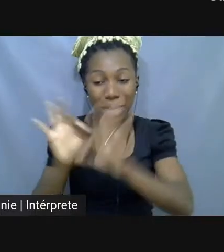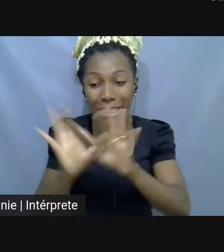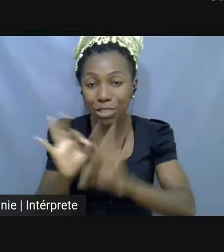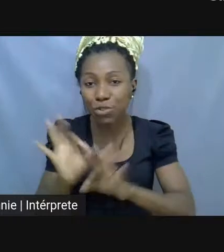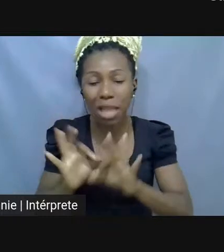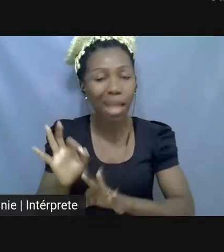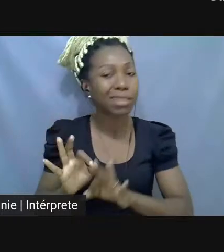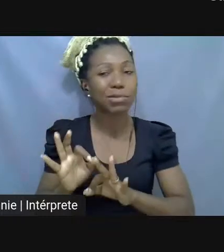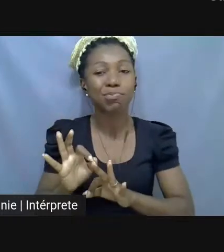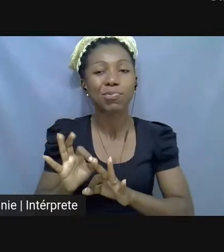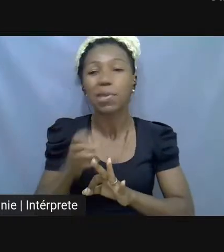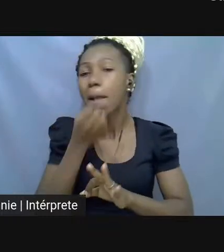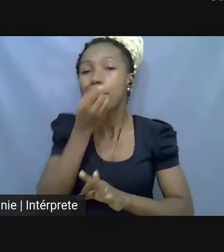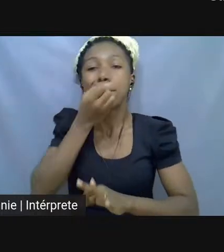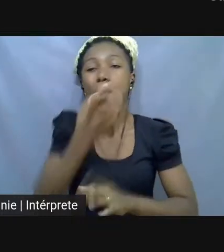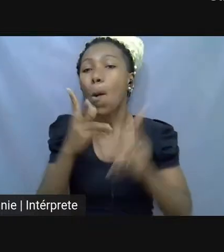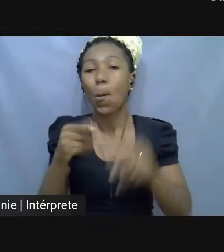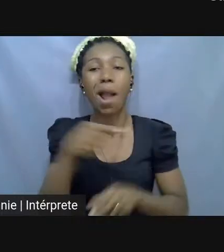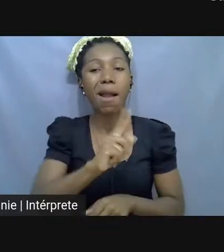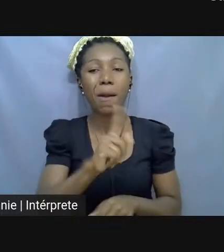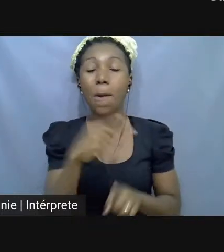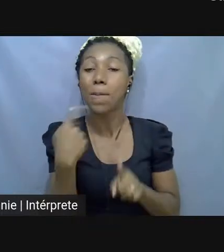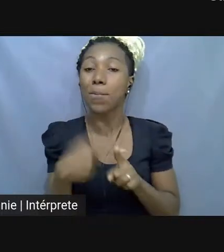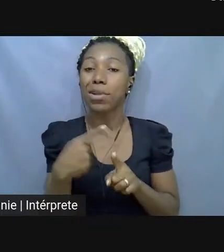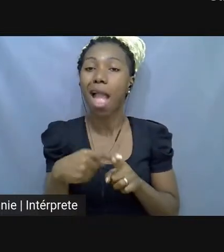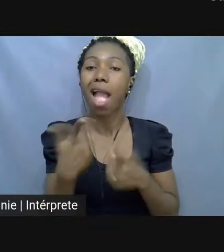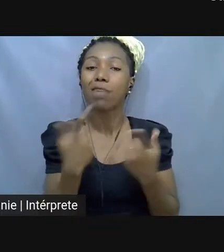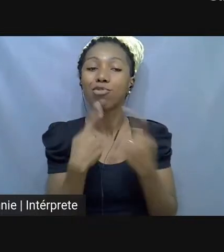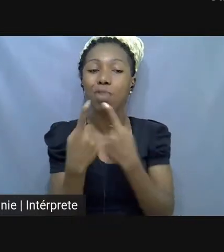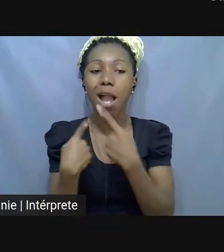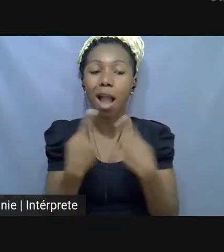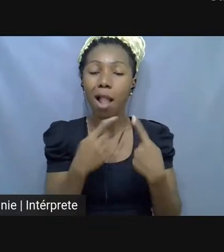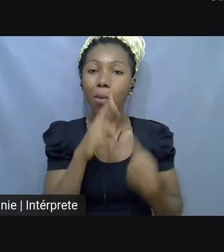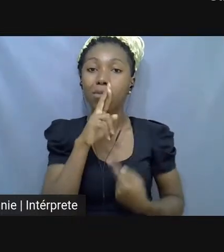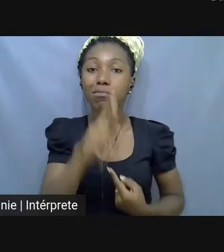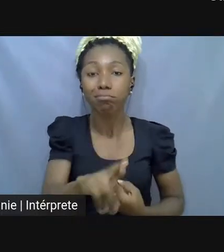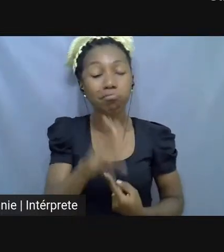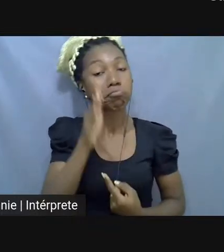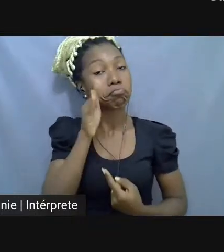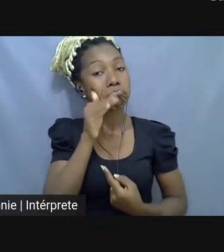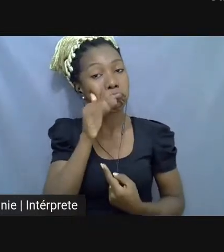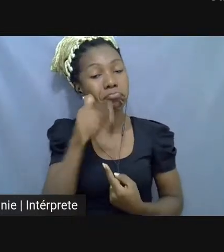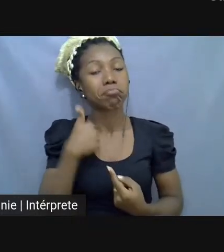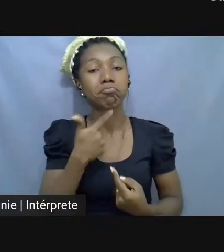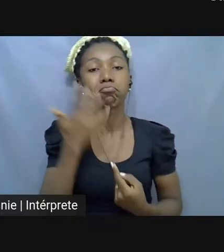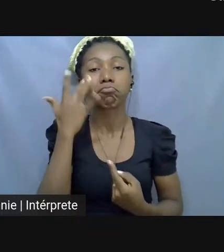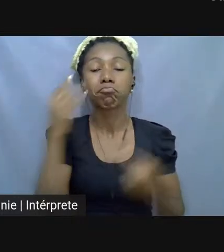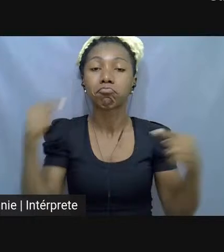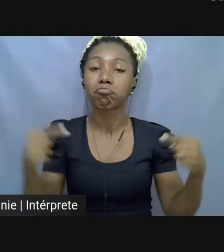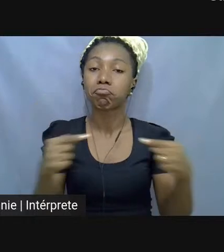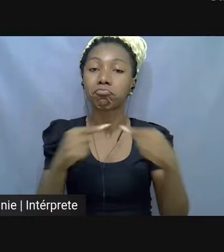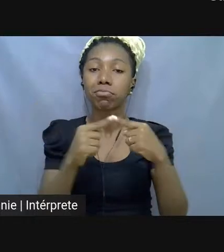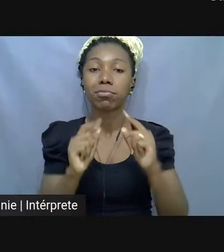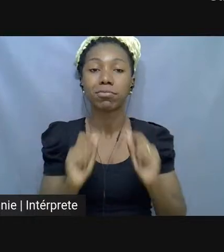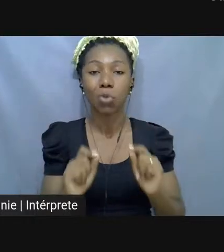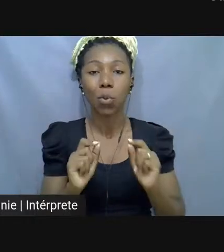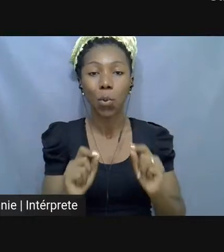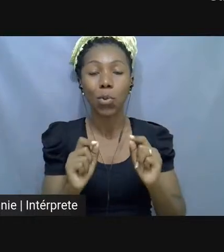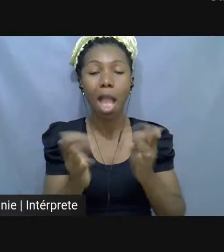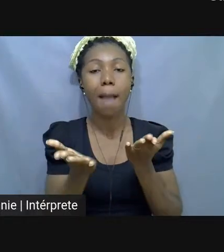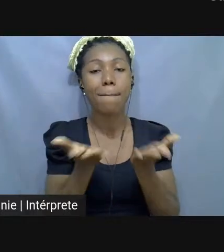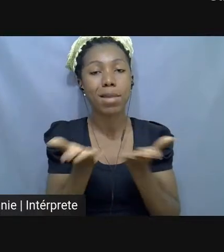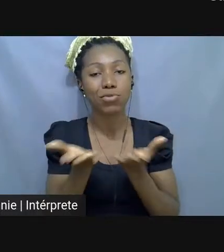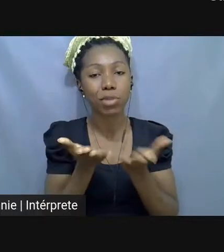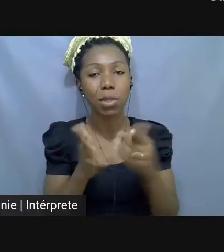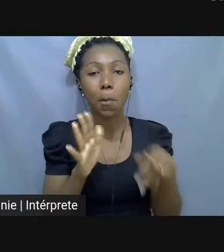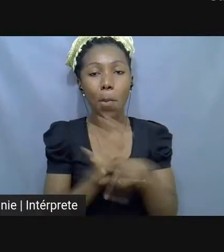resposta dela é realmente muito curiosa e o nosso diálogo. E acho que tem muito a ver com a questão da mediação da